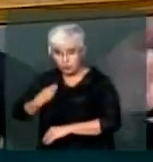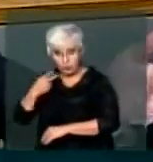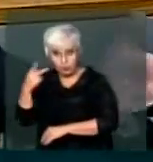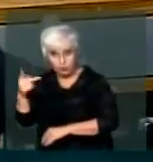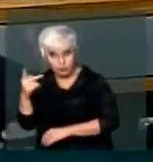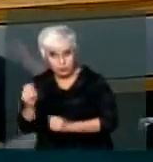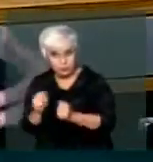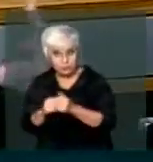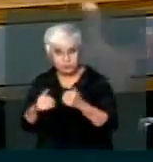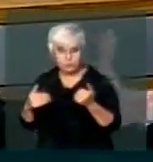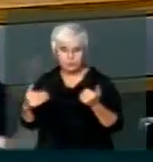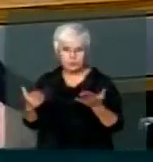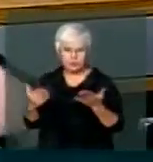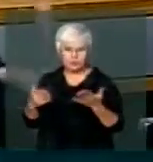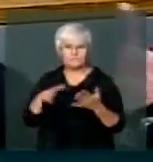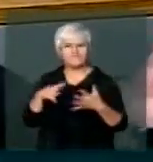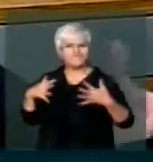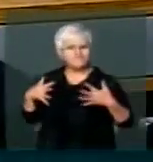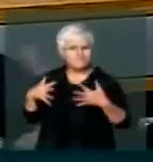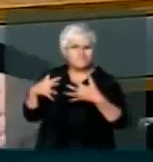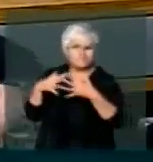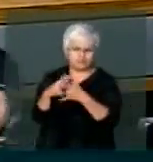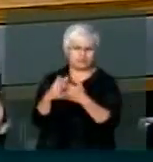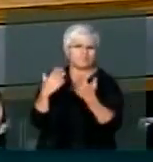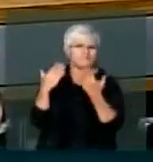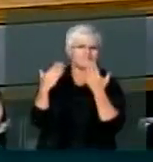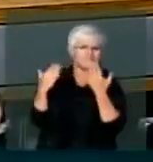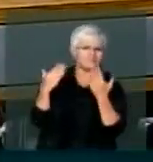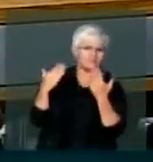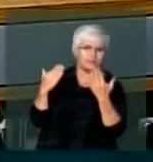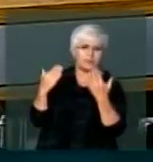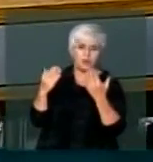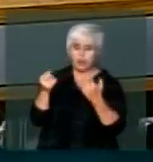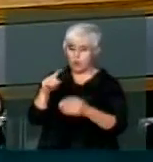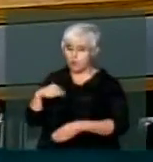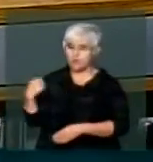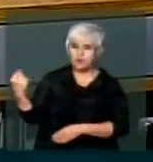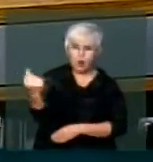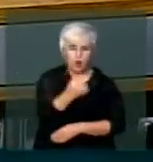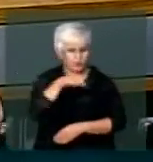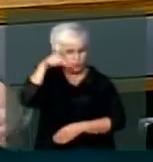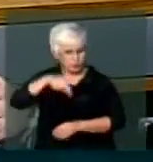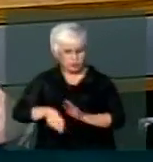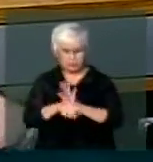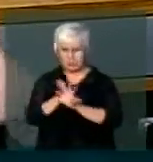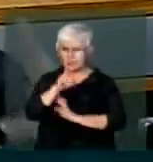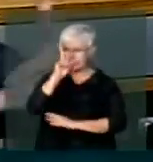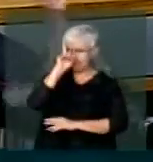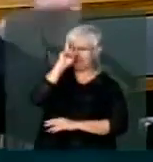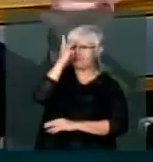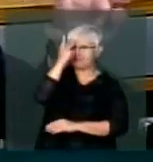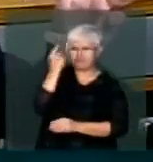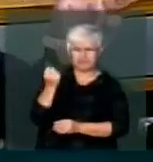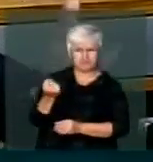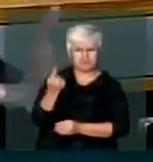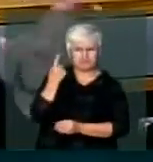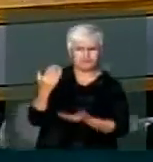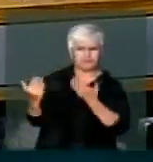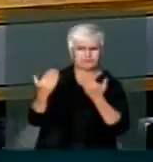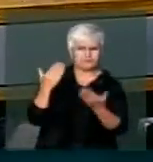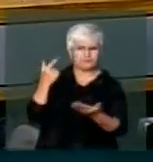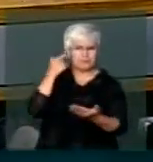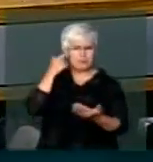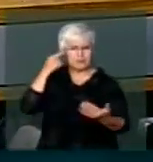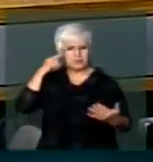uma ilação gera um certo desconforto Ou nós todos estamos equivocadamente Num raciocínio